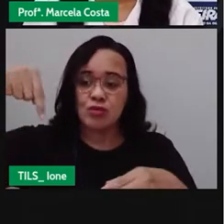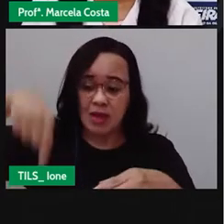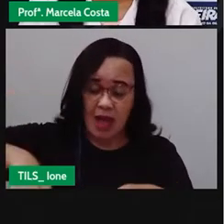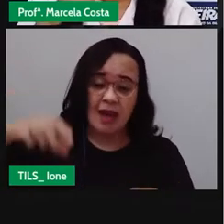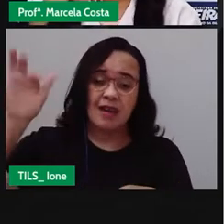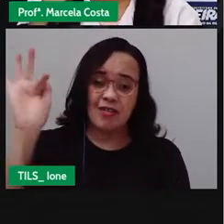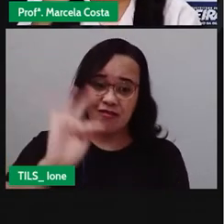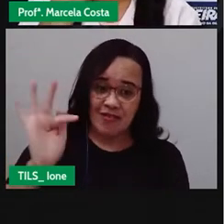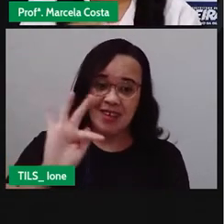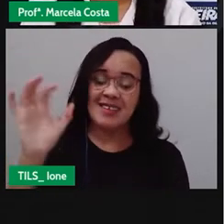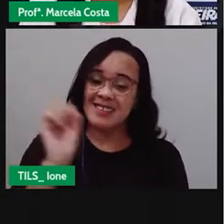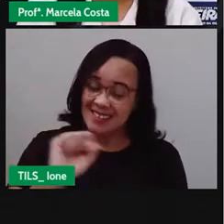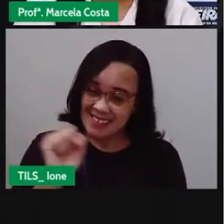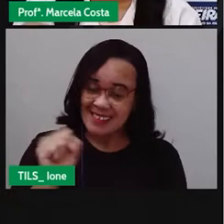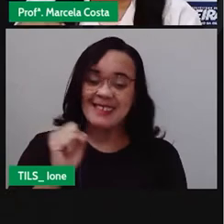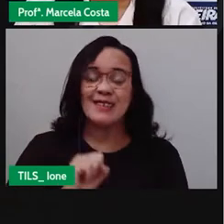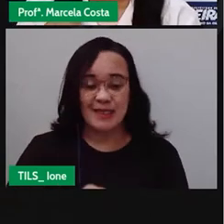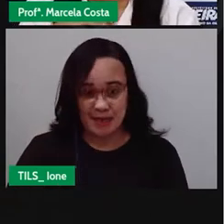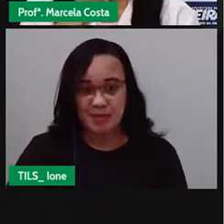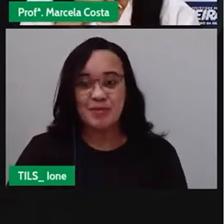pessoas que